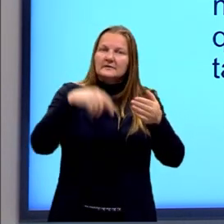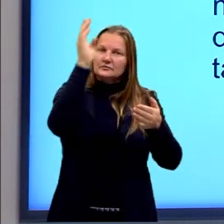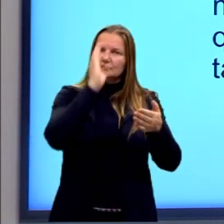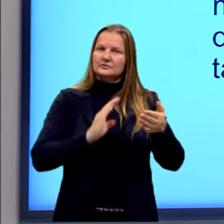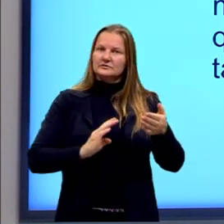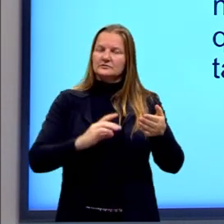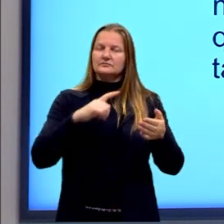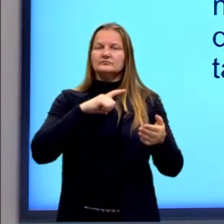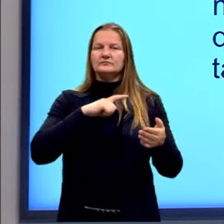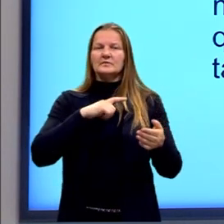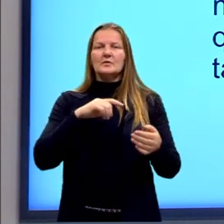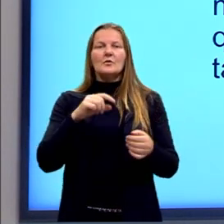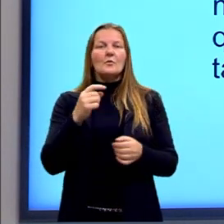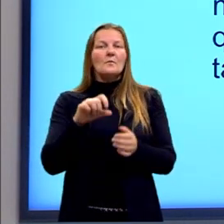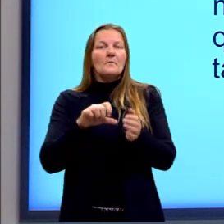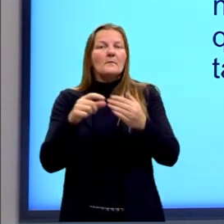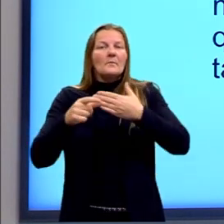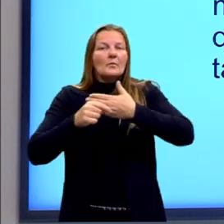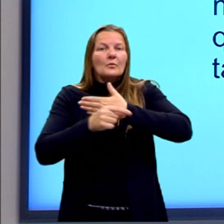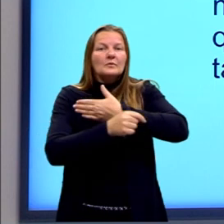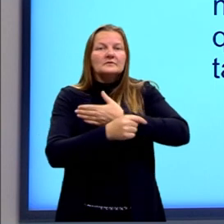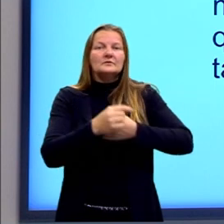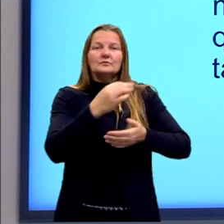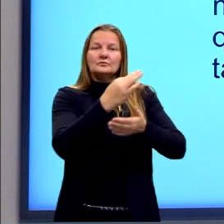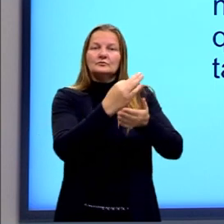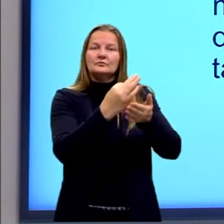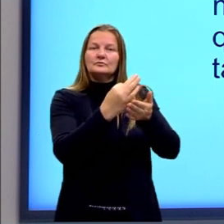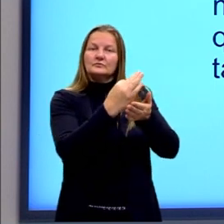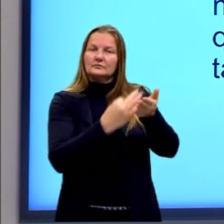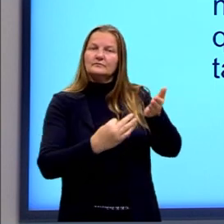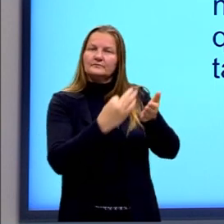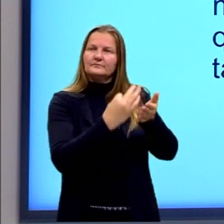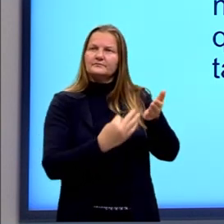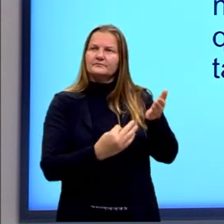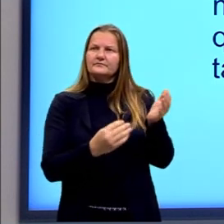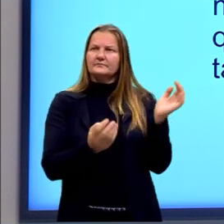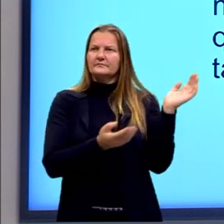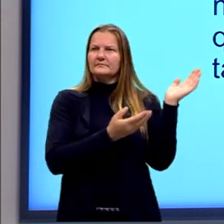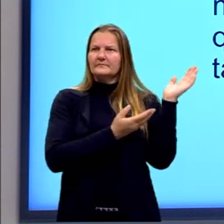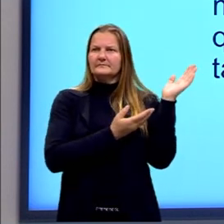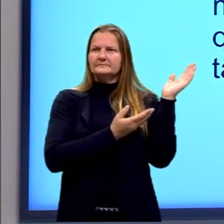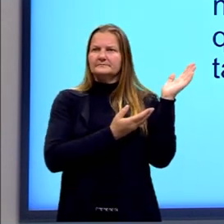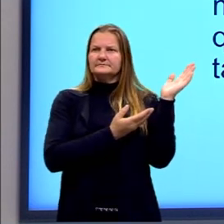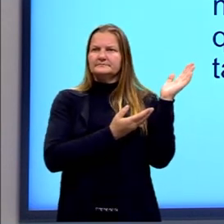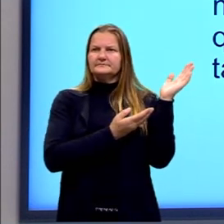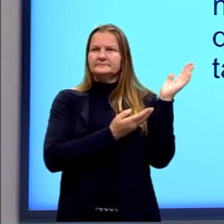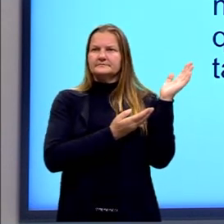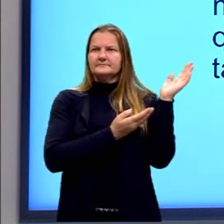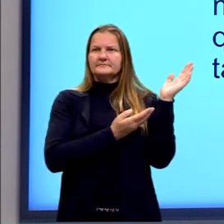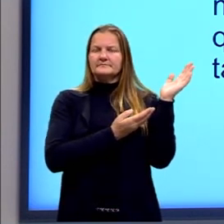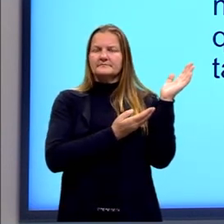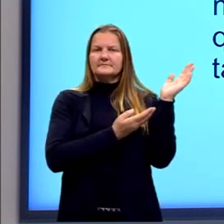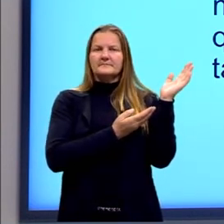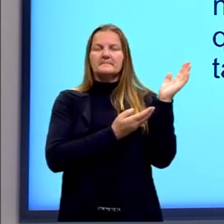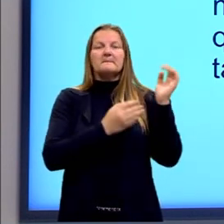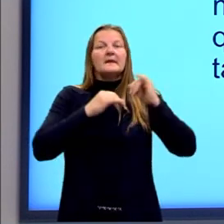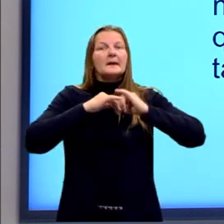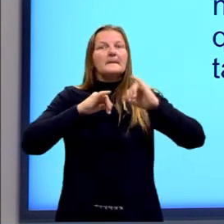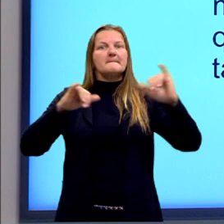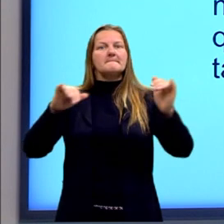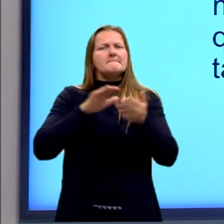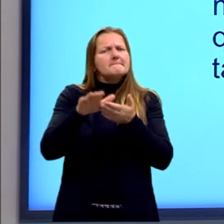provavelmente foi a coesão textual da Ingedori Kaur, publicado lá em 1996.